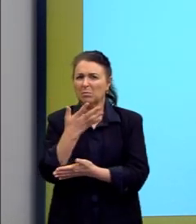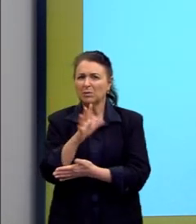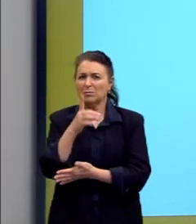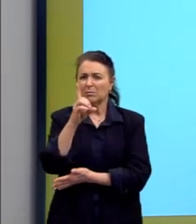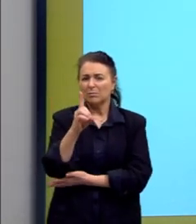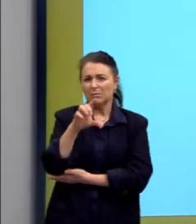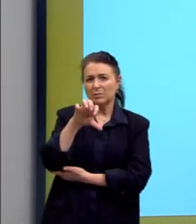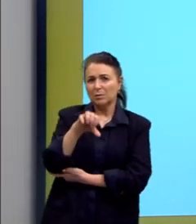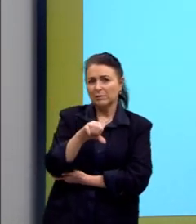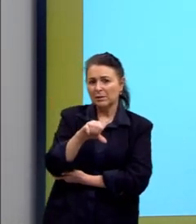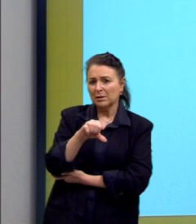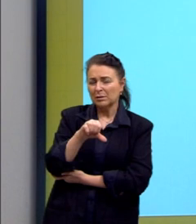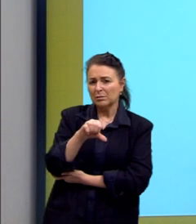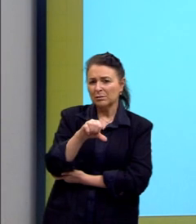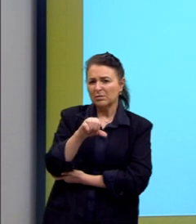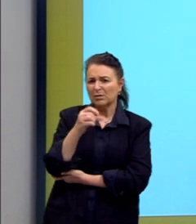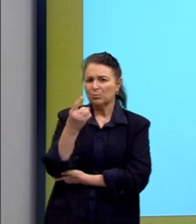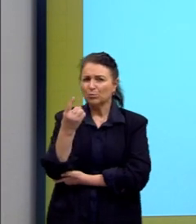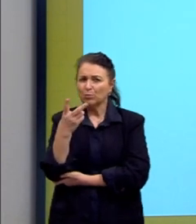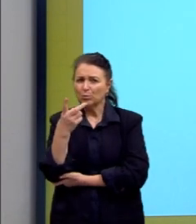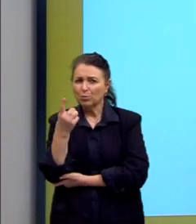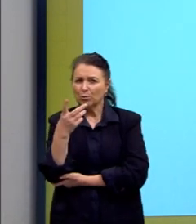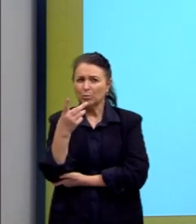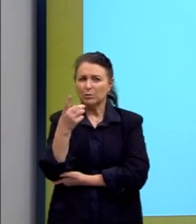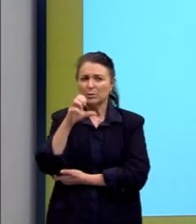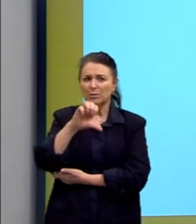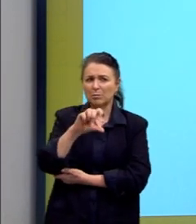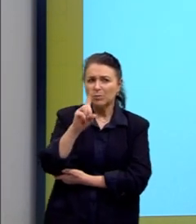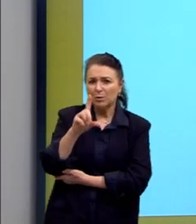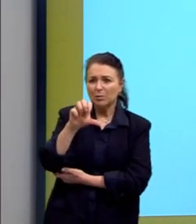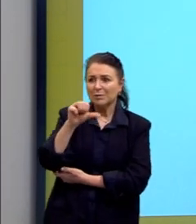1912, 14,